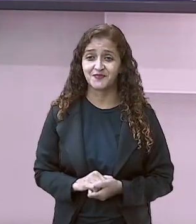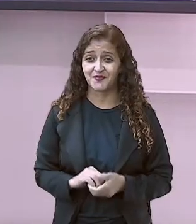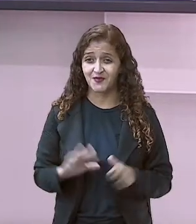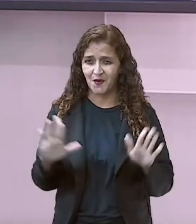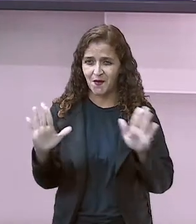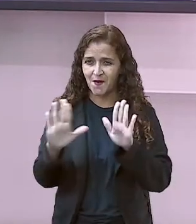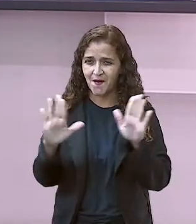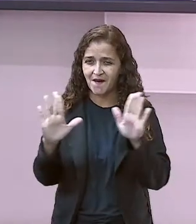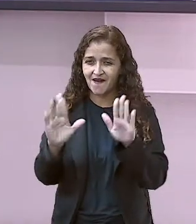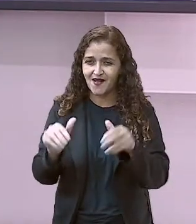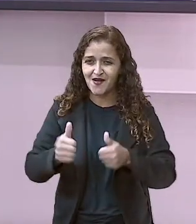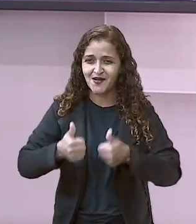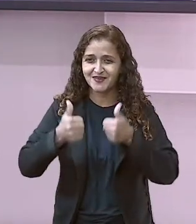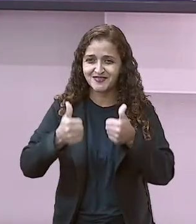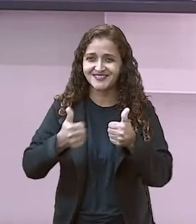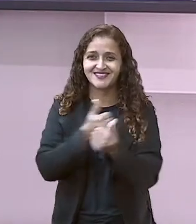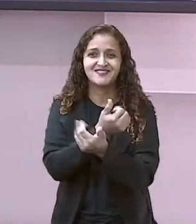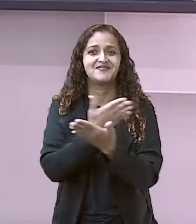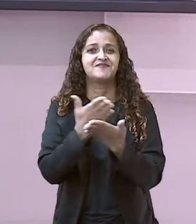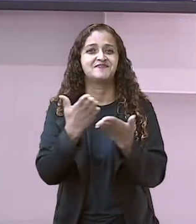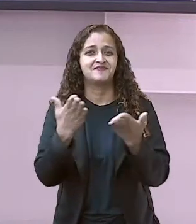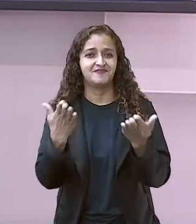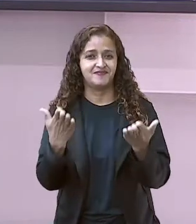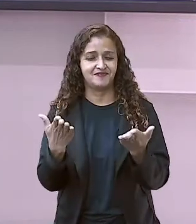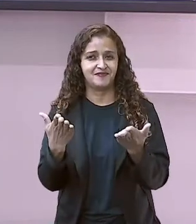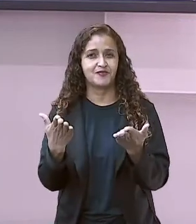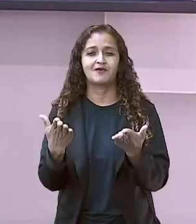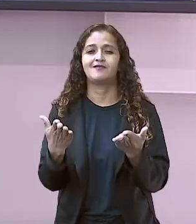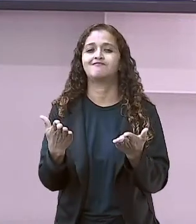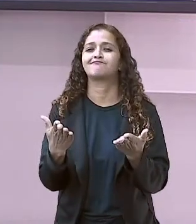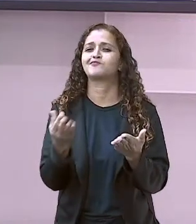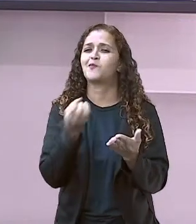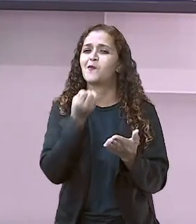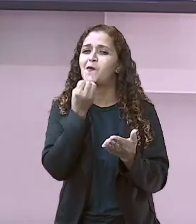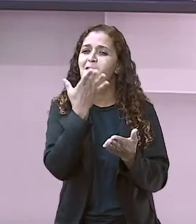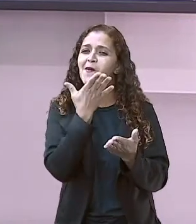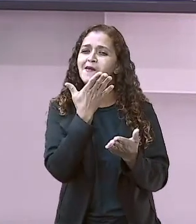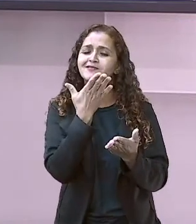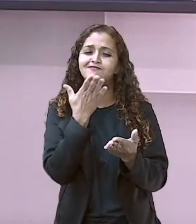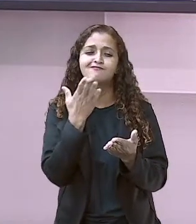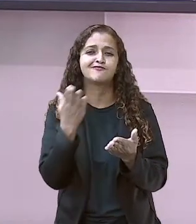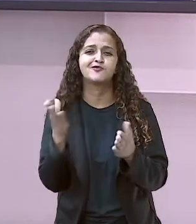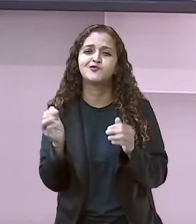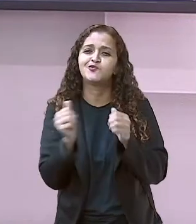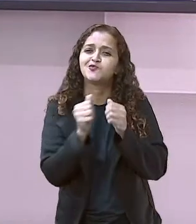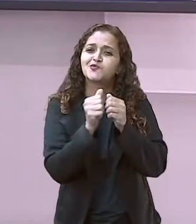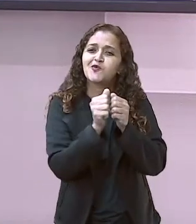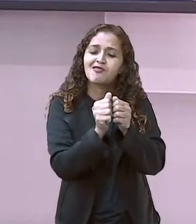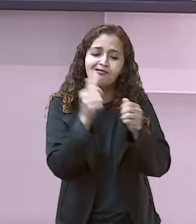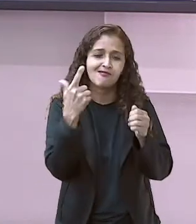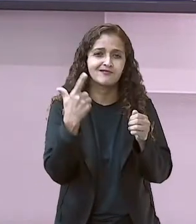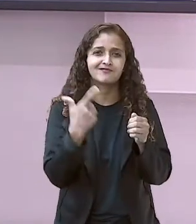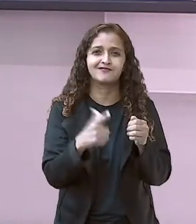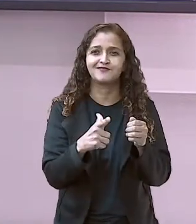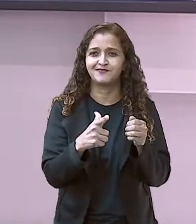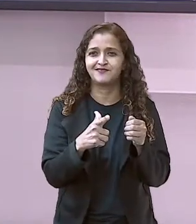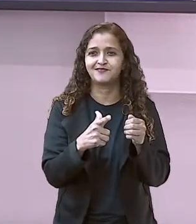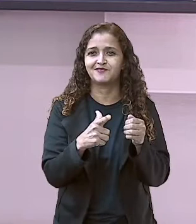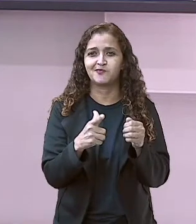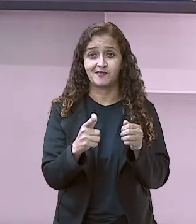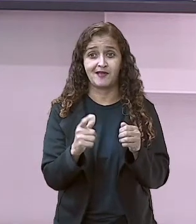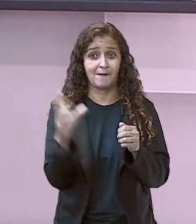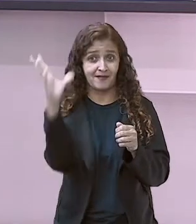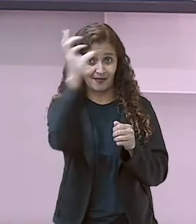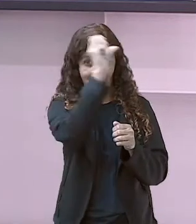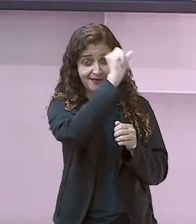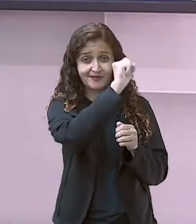Olá pessoal, tudo bem com vocês? Nossa, como é bom estar aqui mais uma vez juntos para trabalharmos